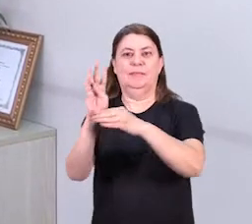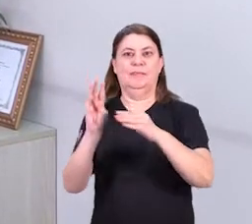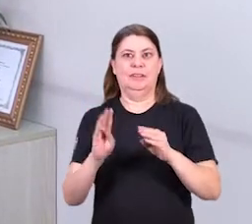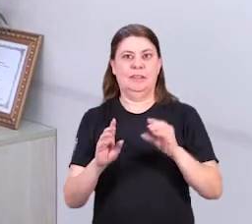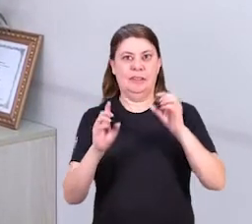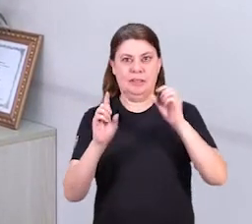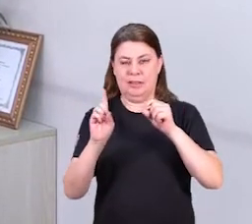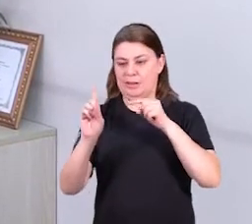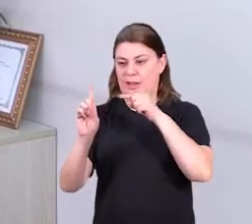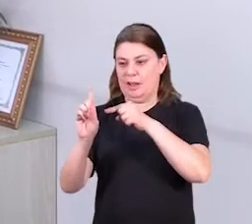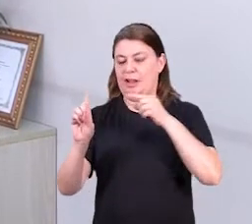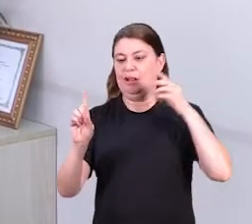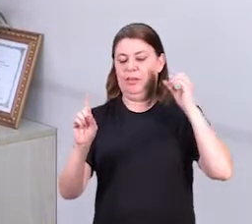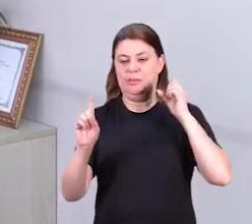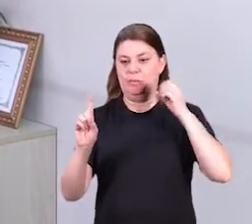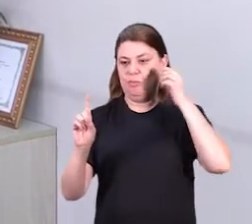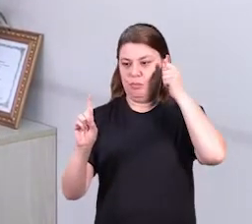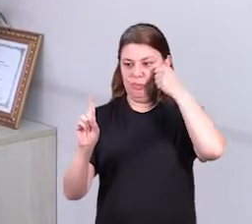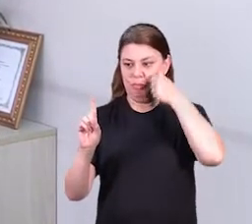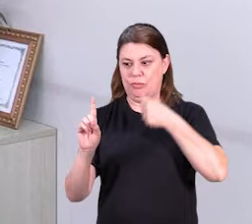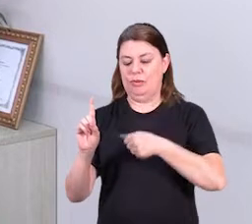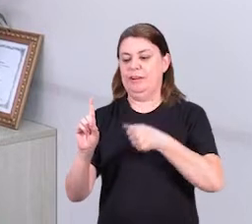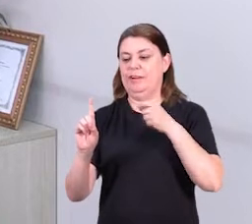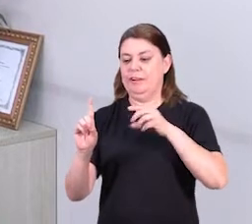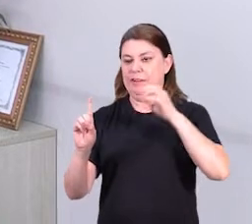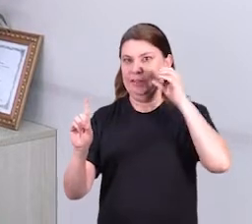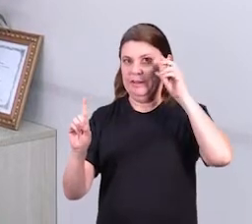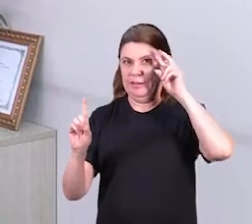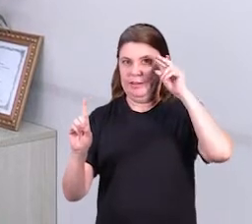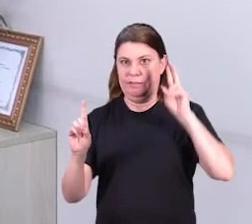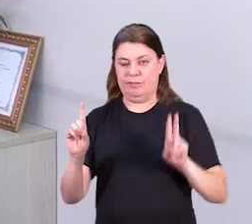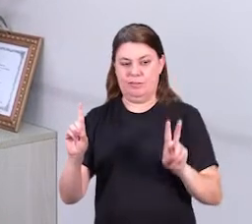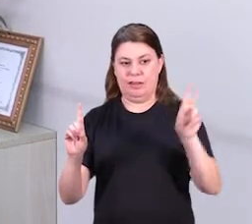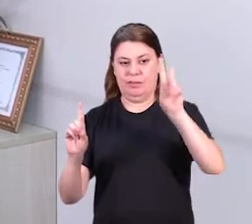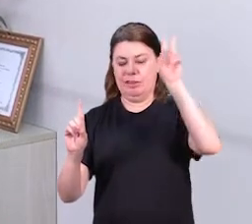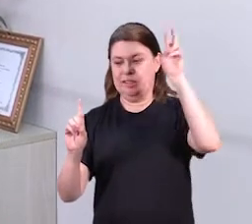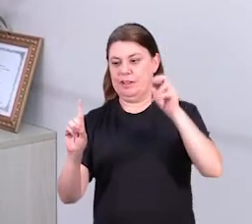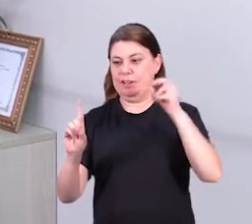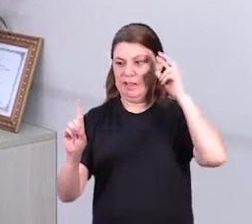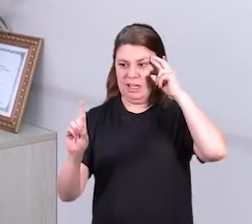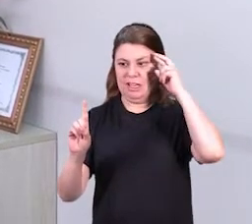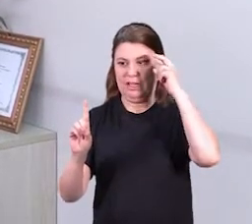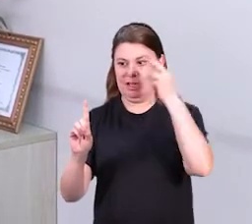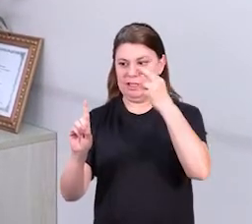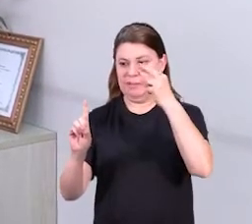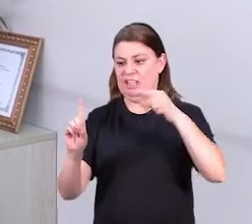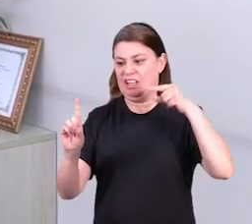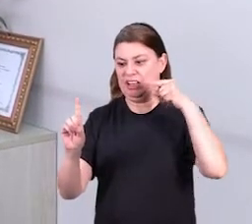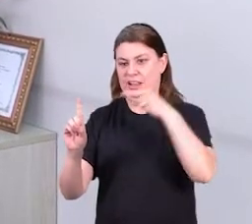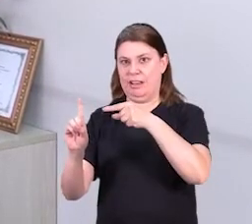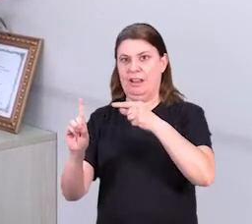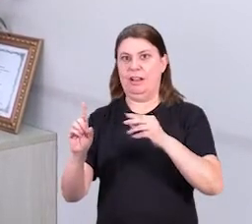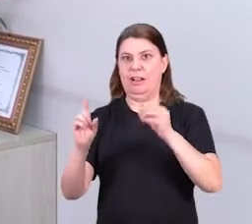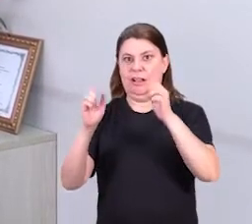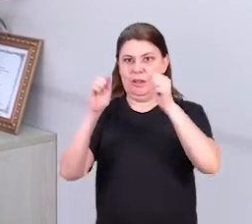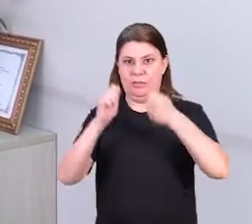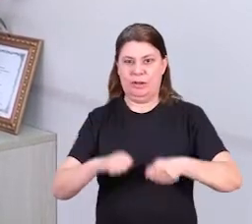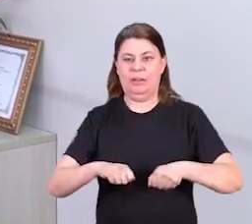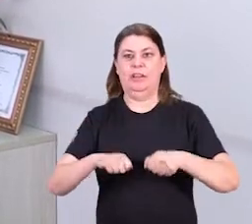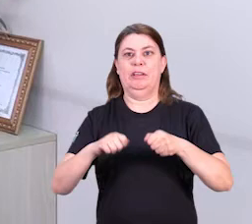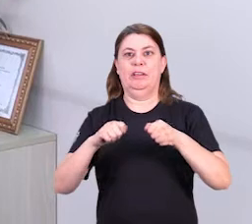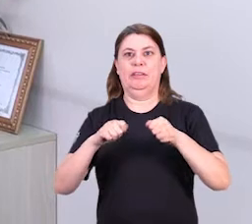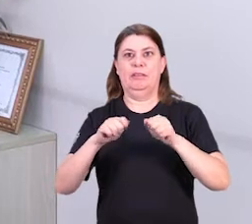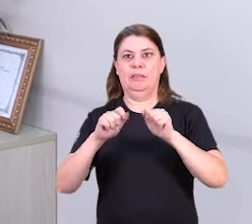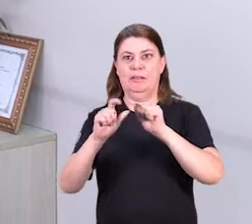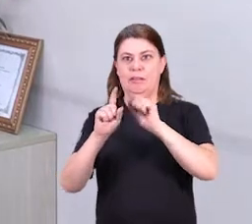mulher deve ser valorizada e respeitada pela sua capacidade de auxílio, não só no lar, mas em